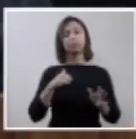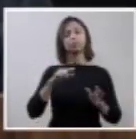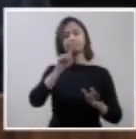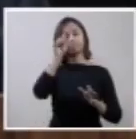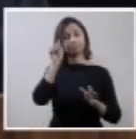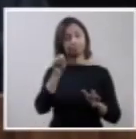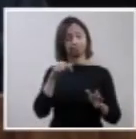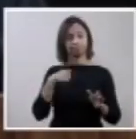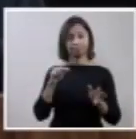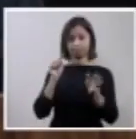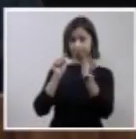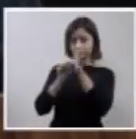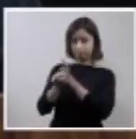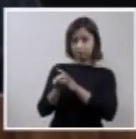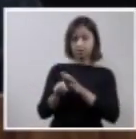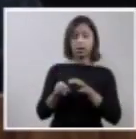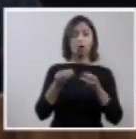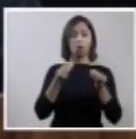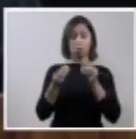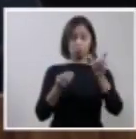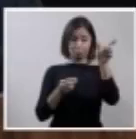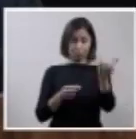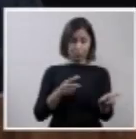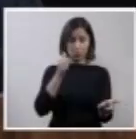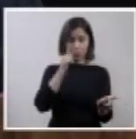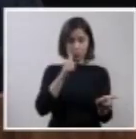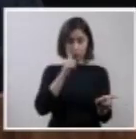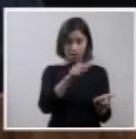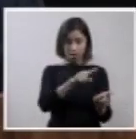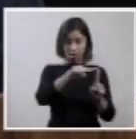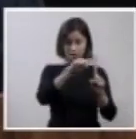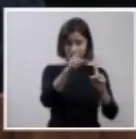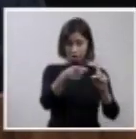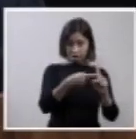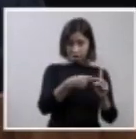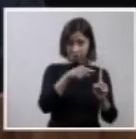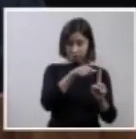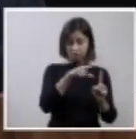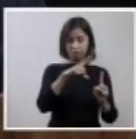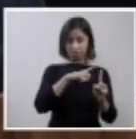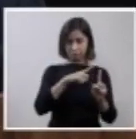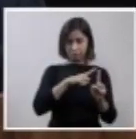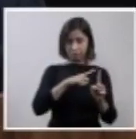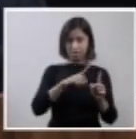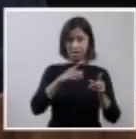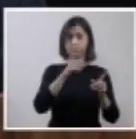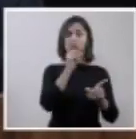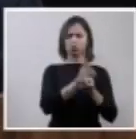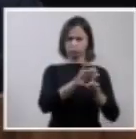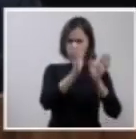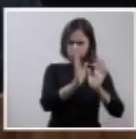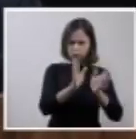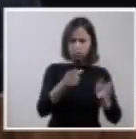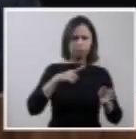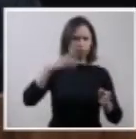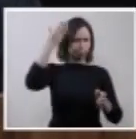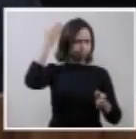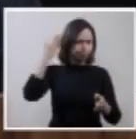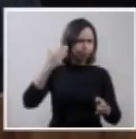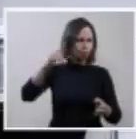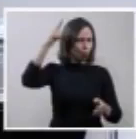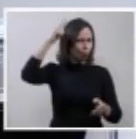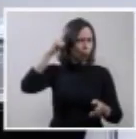interrupção da gravidez, que, para mim, conforme assentei ao deferir a medida cauteladora,